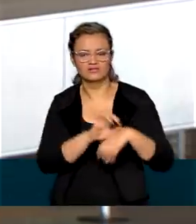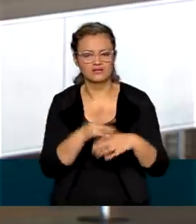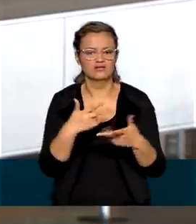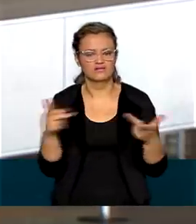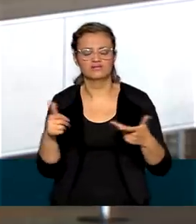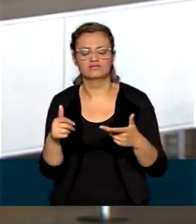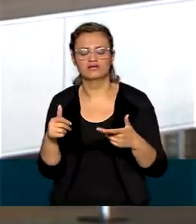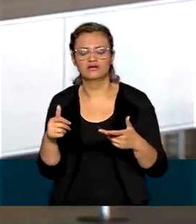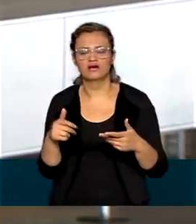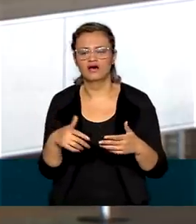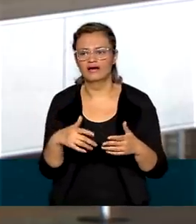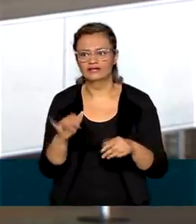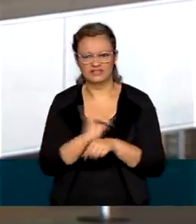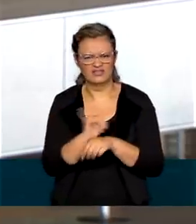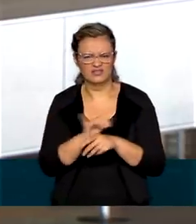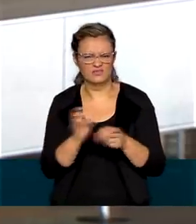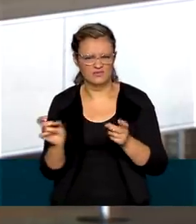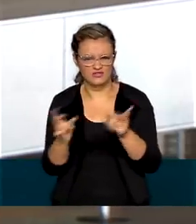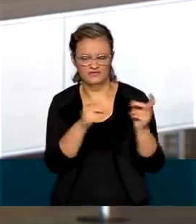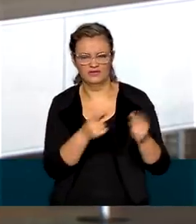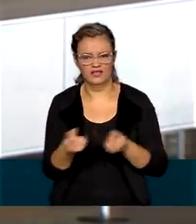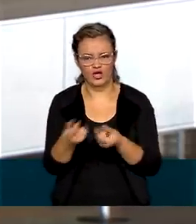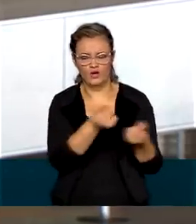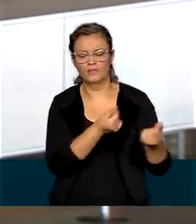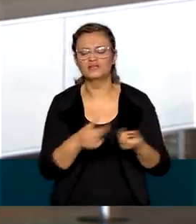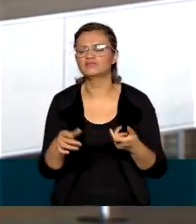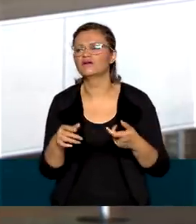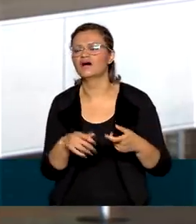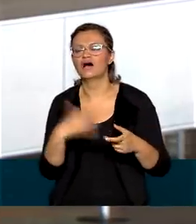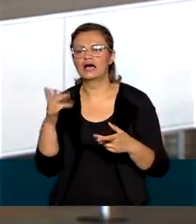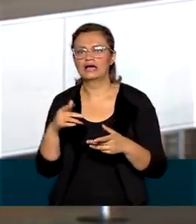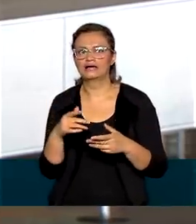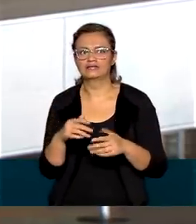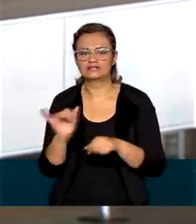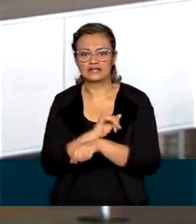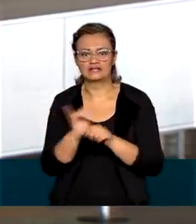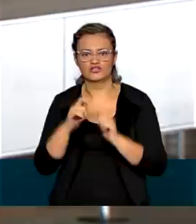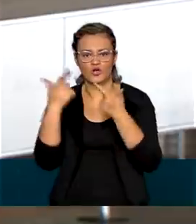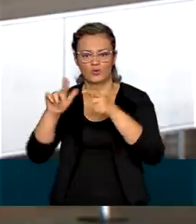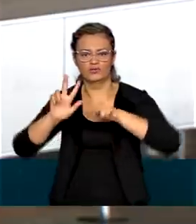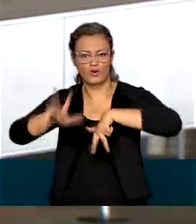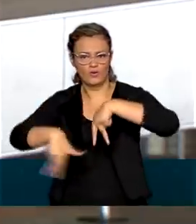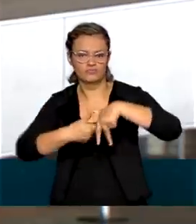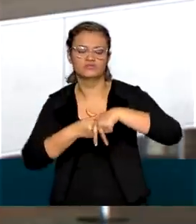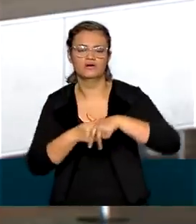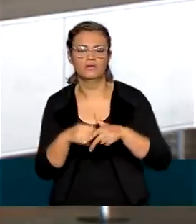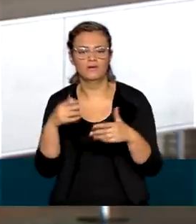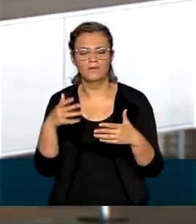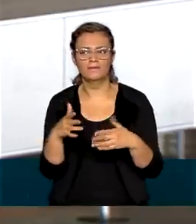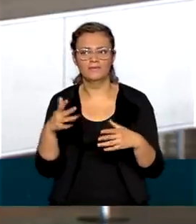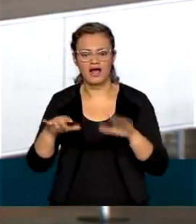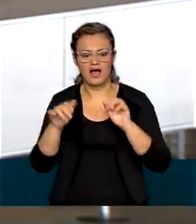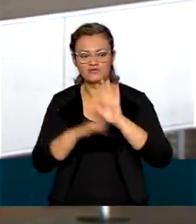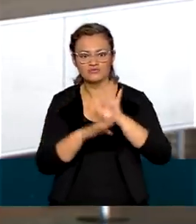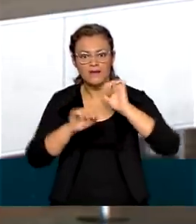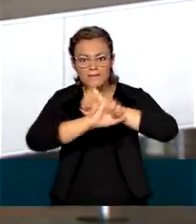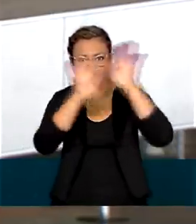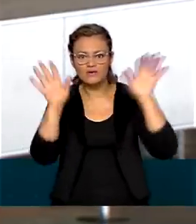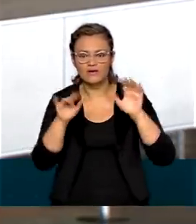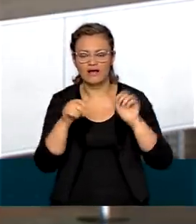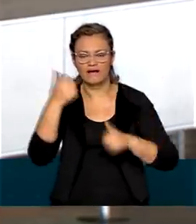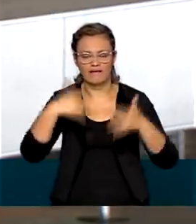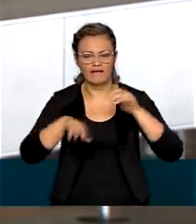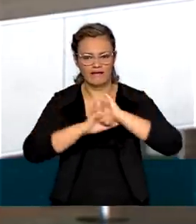trâmite aduaneiro. Há também detalhes como práticas de anticorrupção exatamente para melhorar a transparência, melhorar